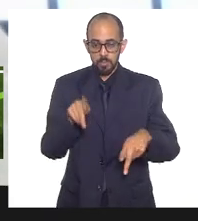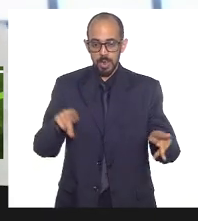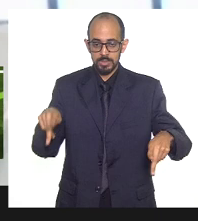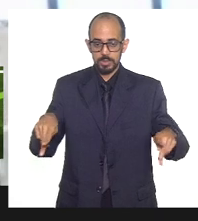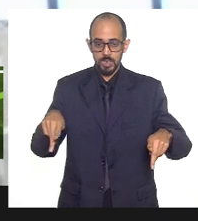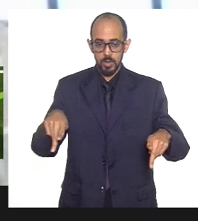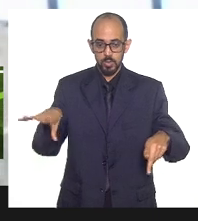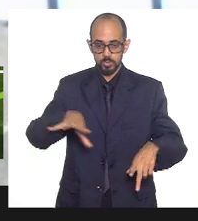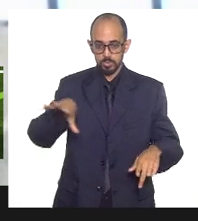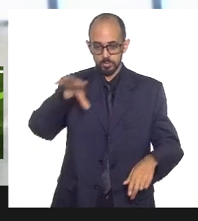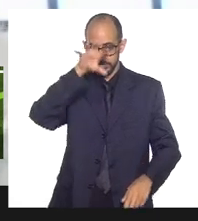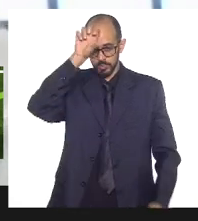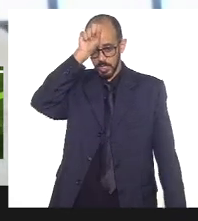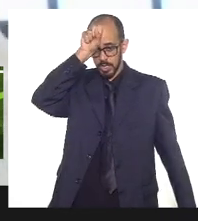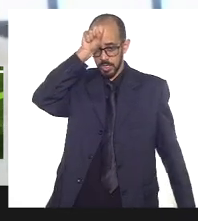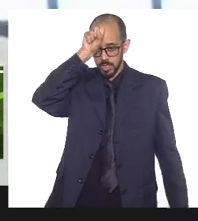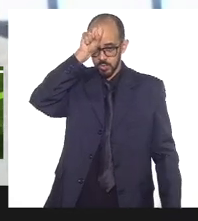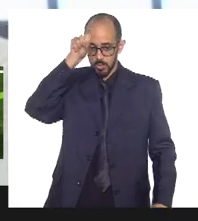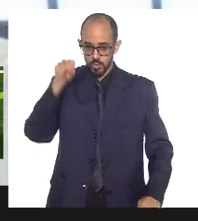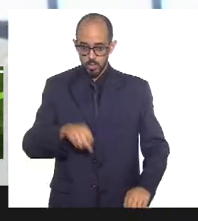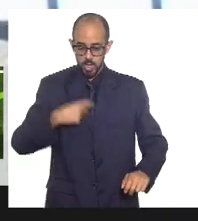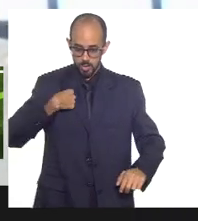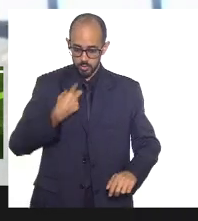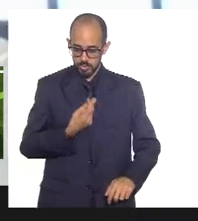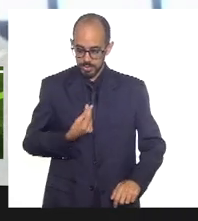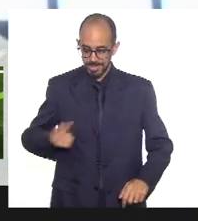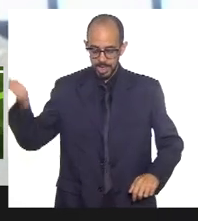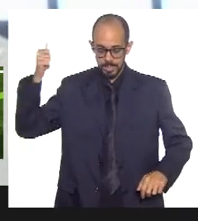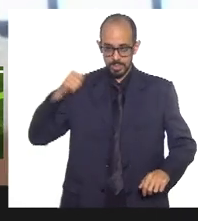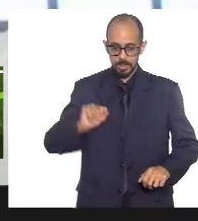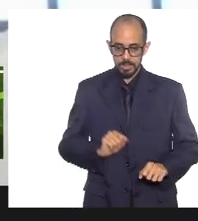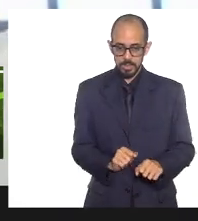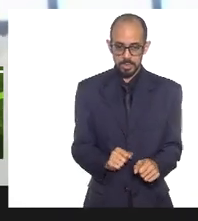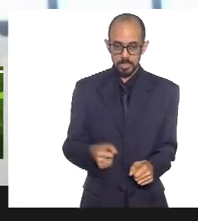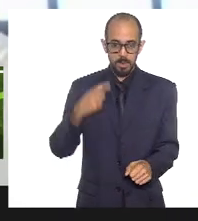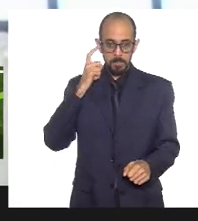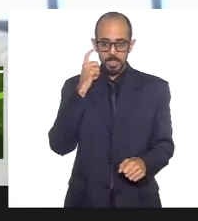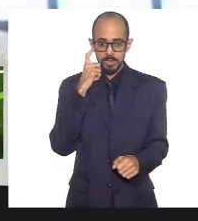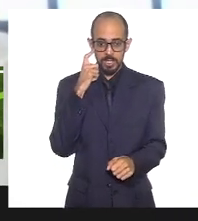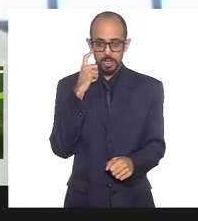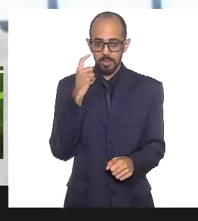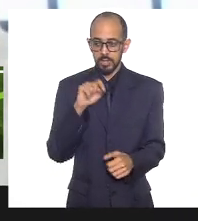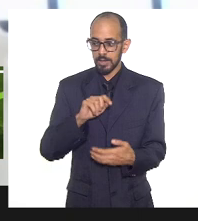que eu saí da brincadeira e achei que o convite, Ivânia,